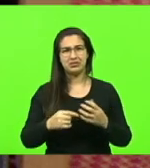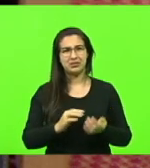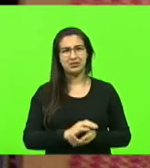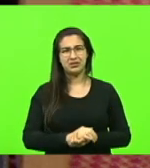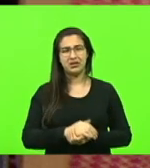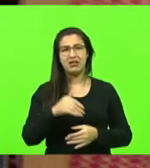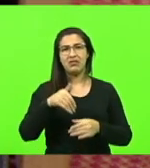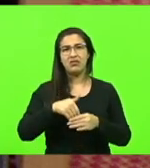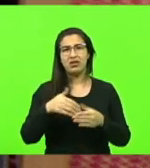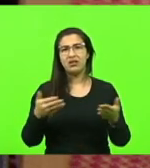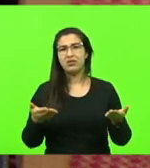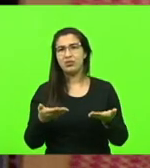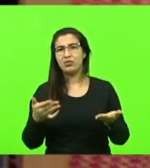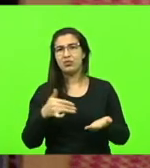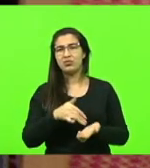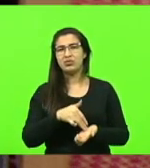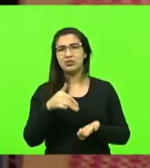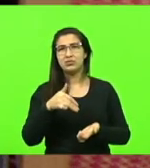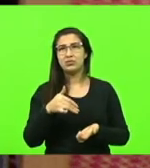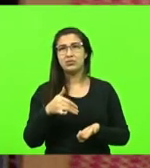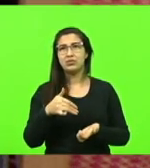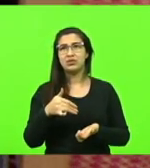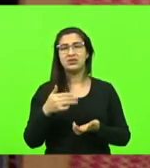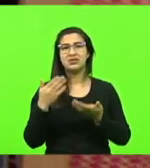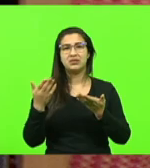hoje aqui uma moção do Zé Trovão.